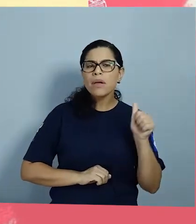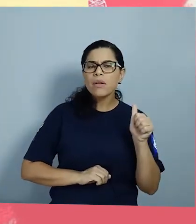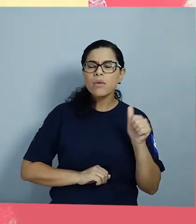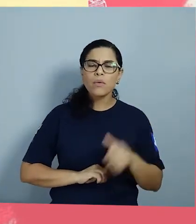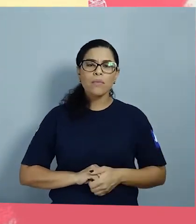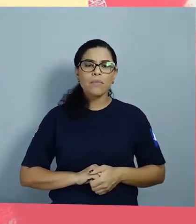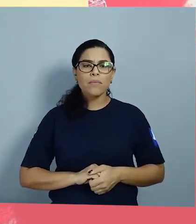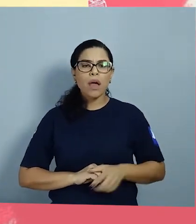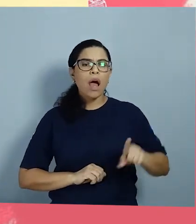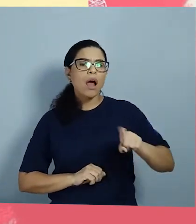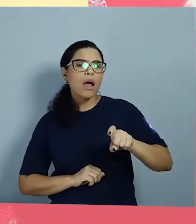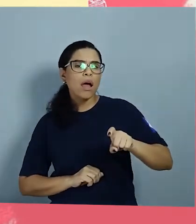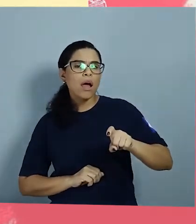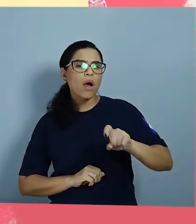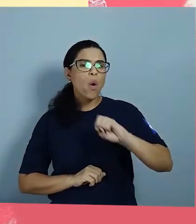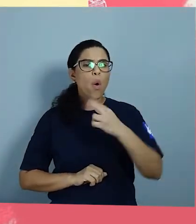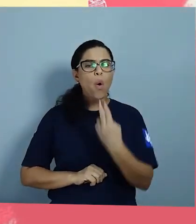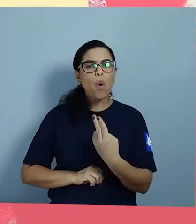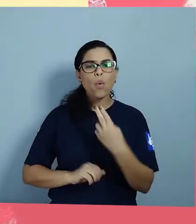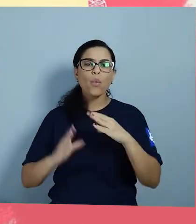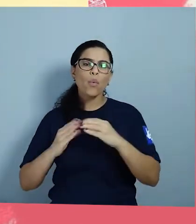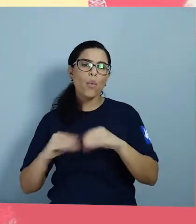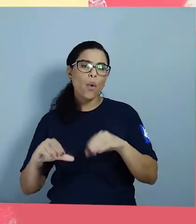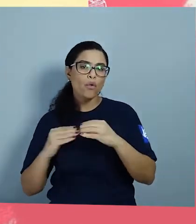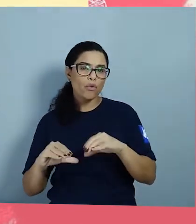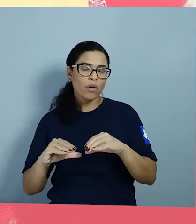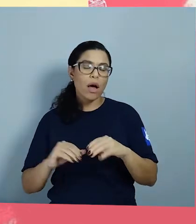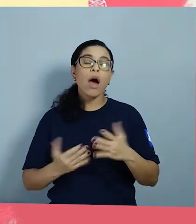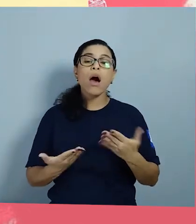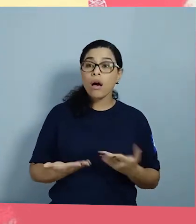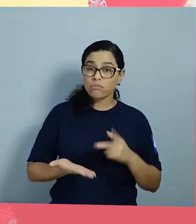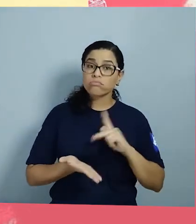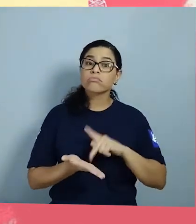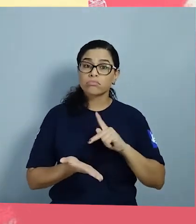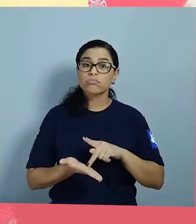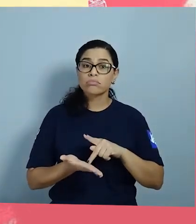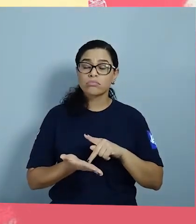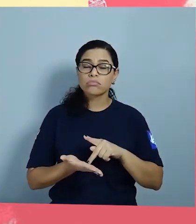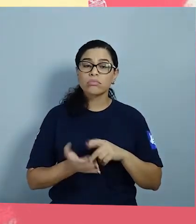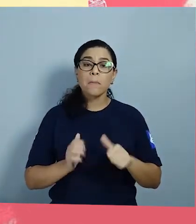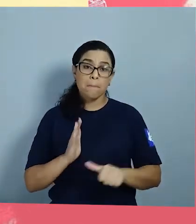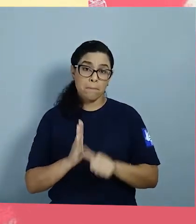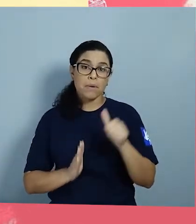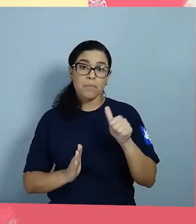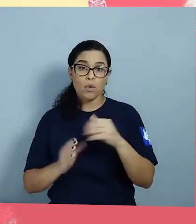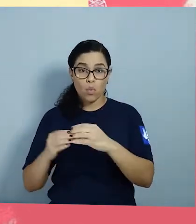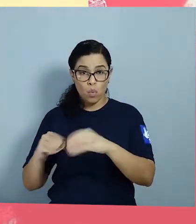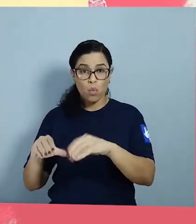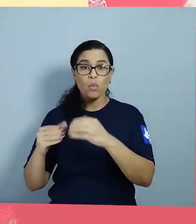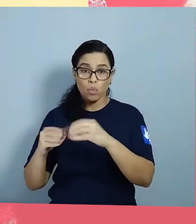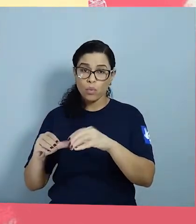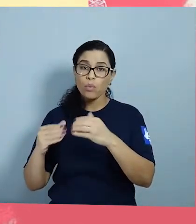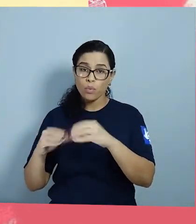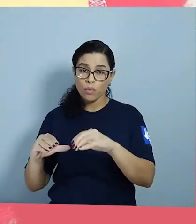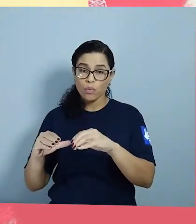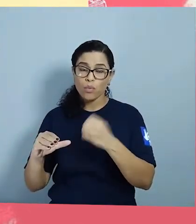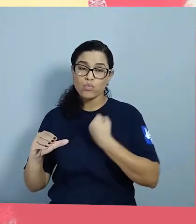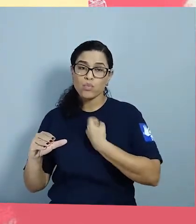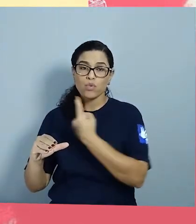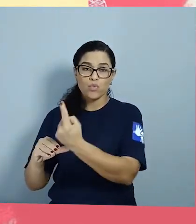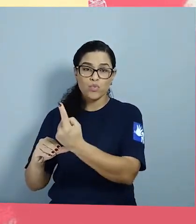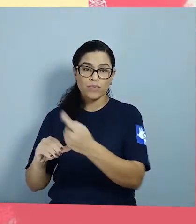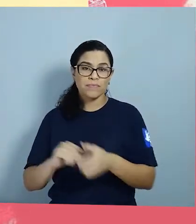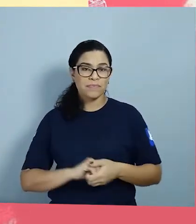Quem vem primeiro? A lagarta ou o ovo? Ah, é verdade A borboleta nasce do ovo Então, eu vou colocar